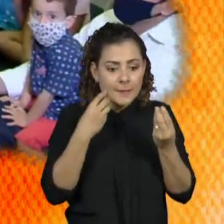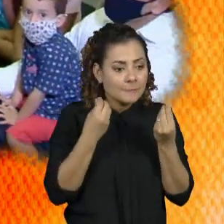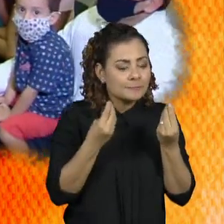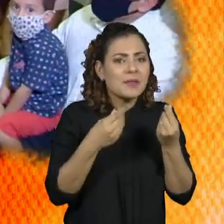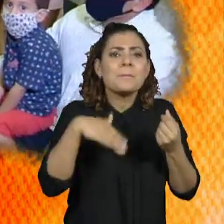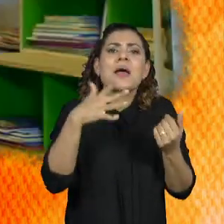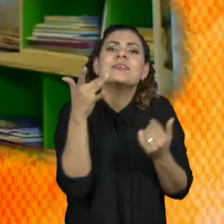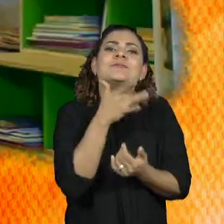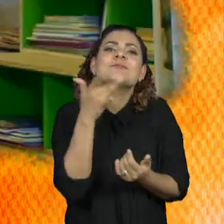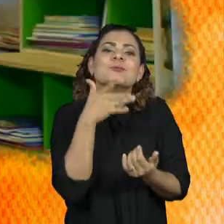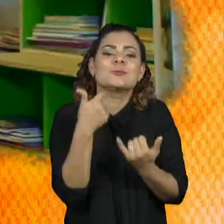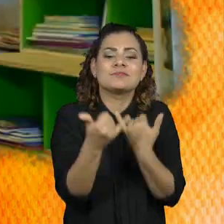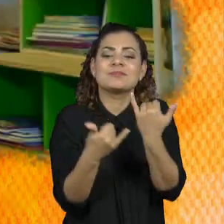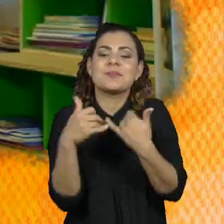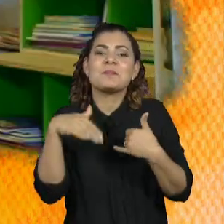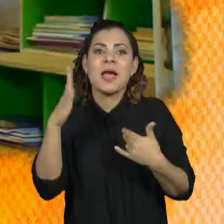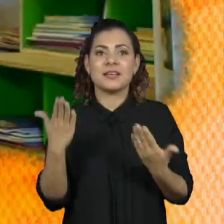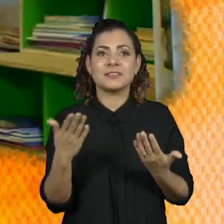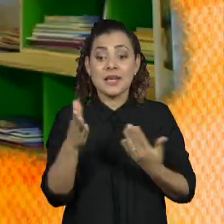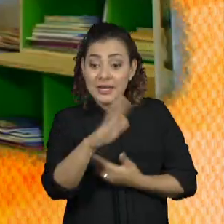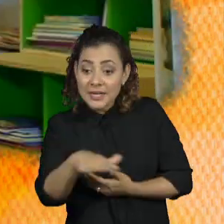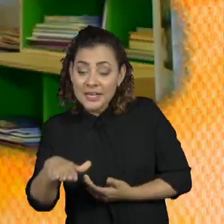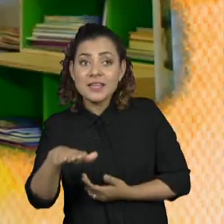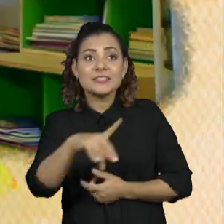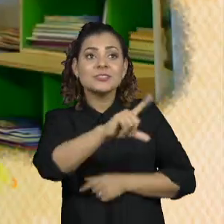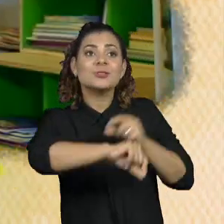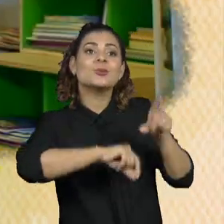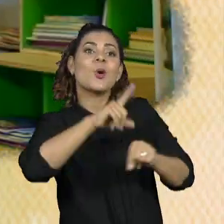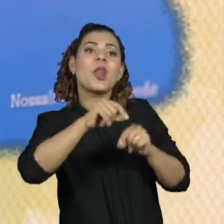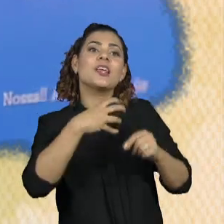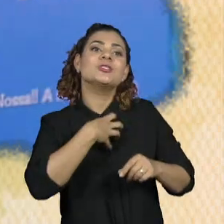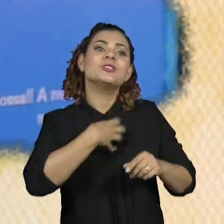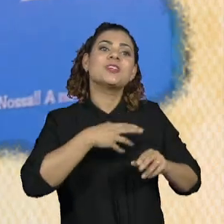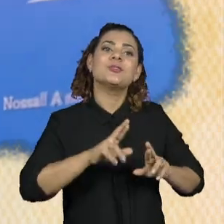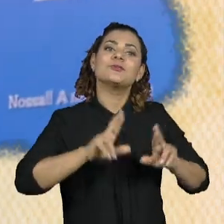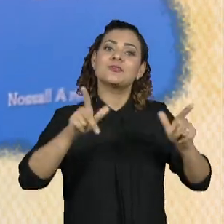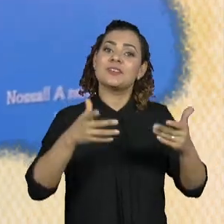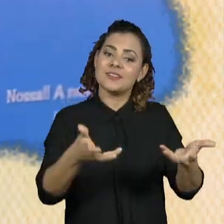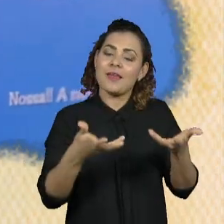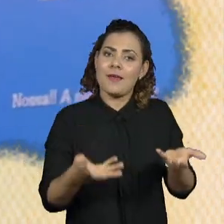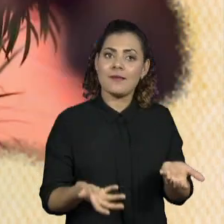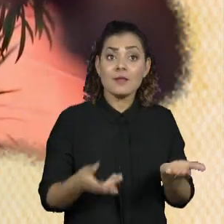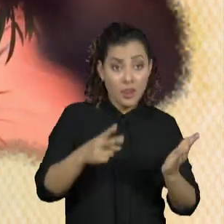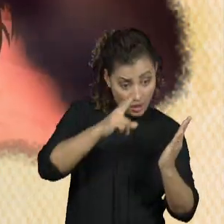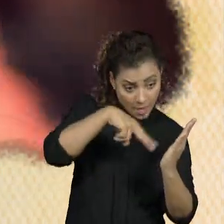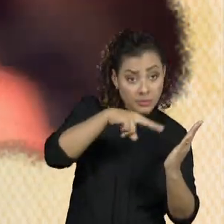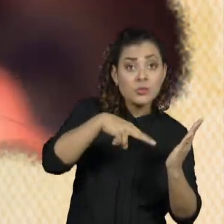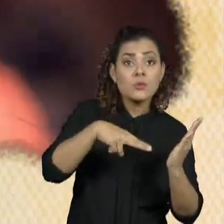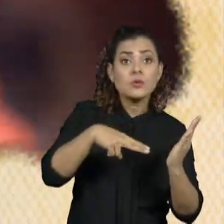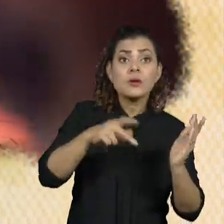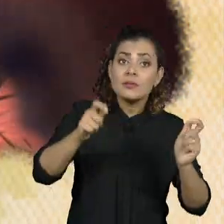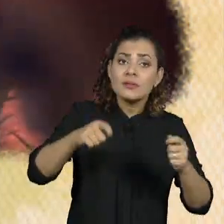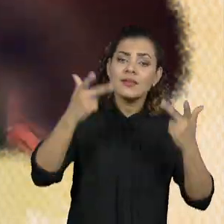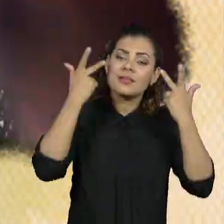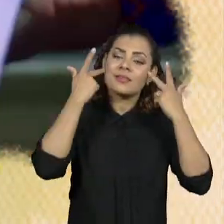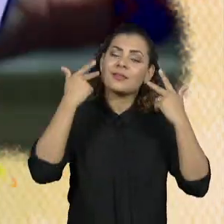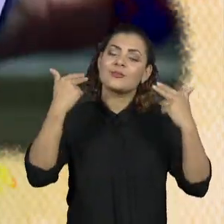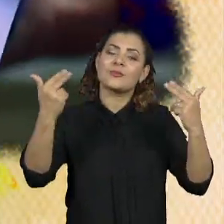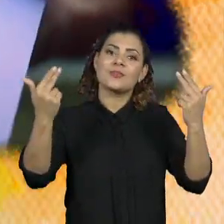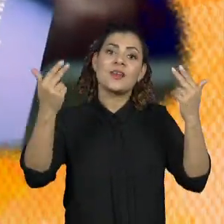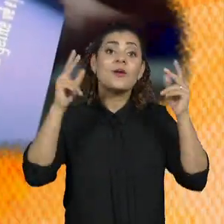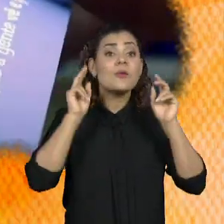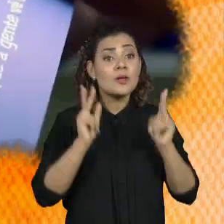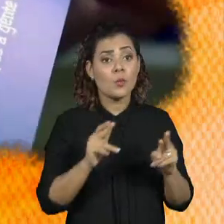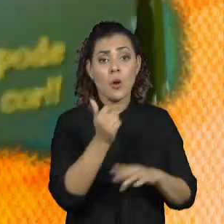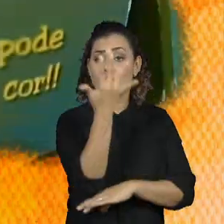prazeroso, que a criança definisse a forma como ela queria. A leitura pode ser tão natural quanto olhar